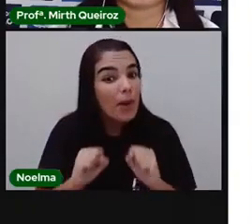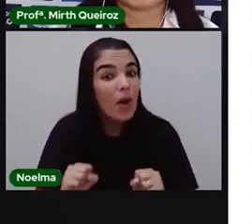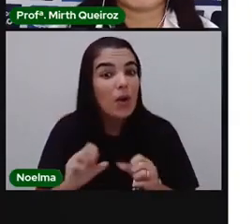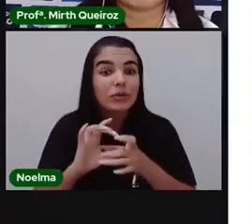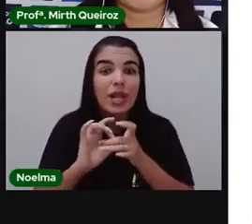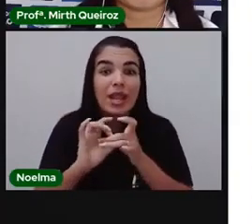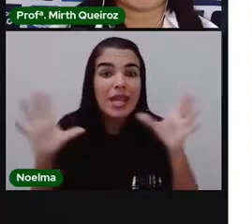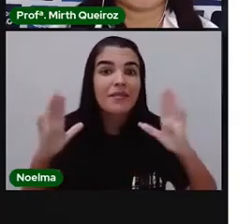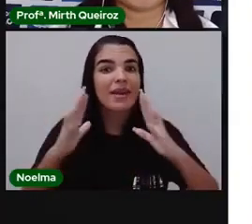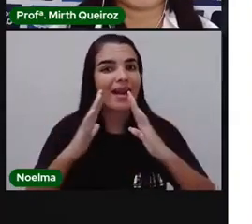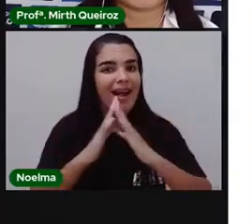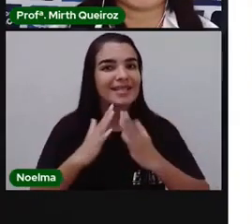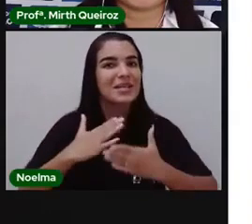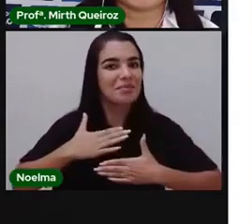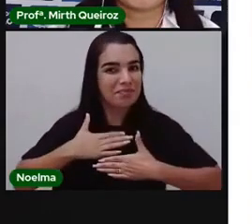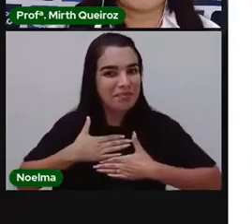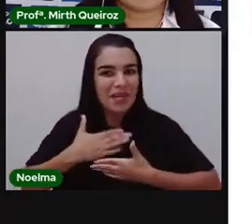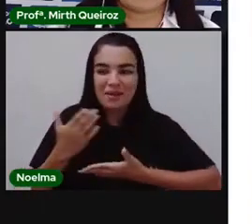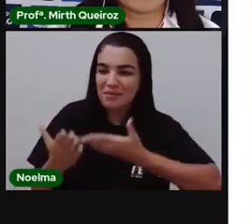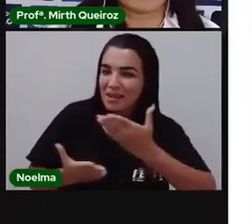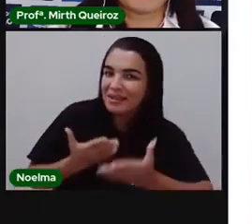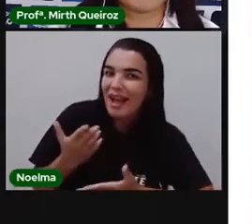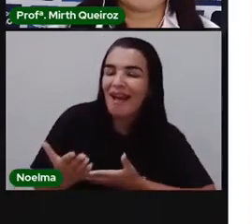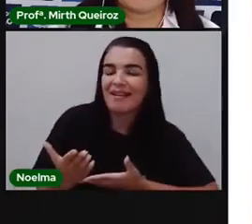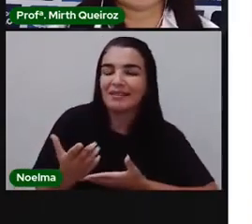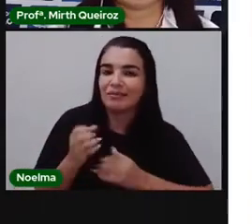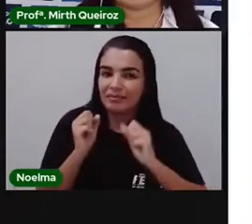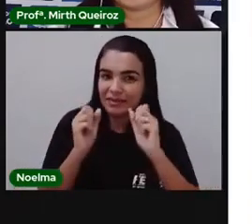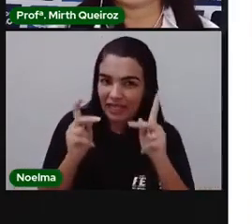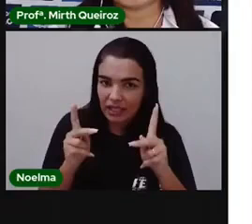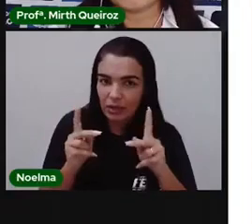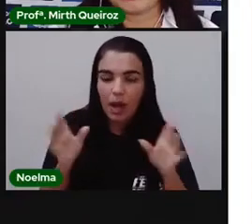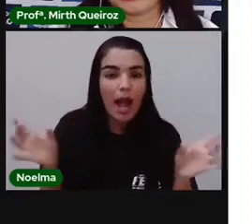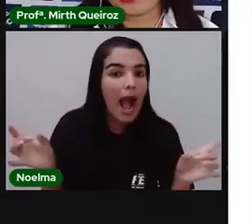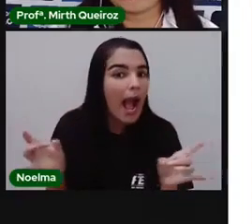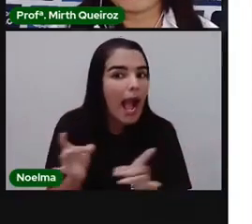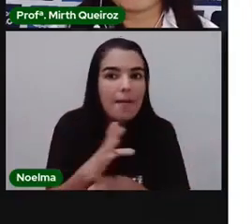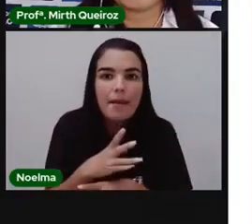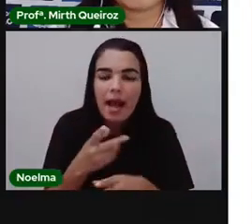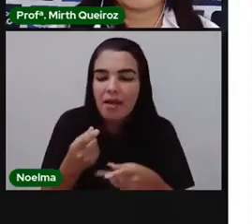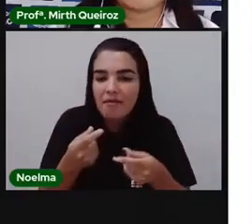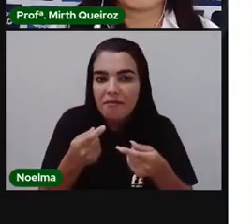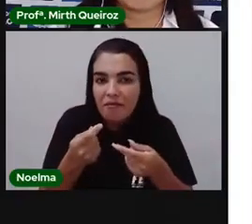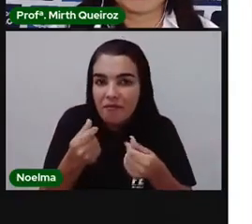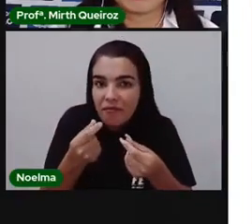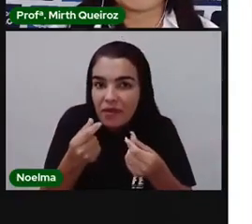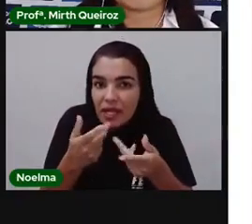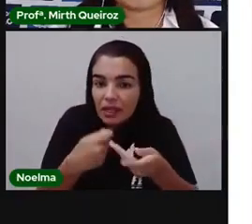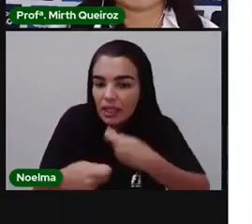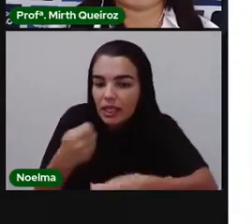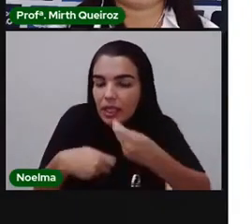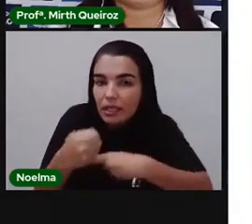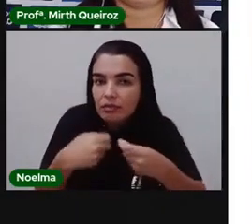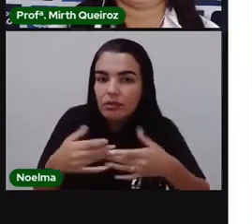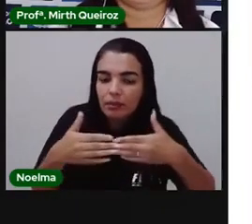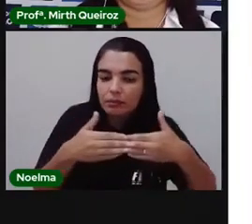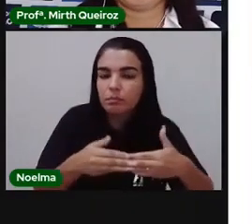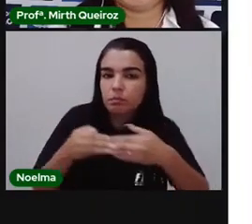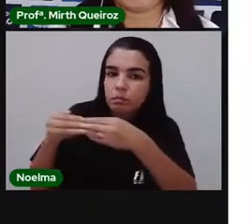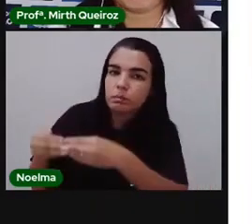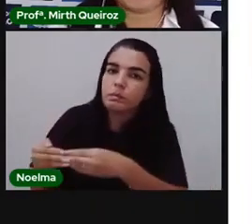A gente criar em casa. Então, a gente tem que pôr fim ao comércio ilegal de espécies, né?